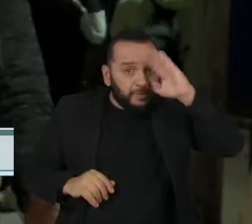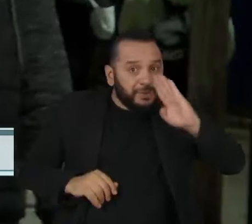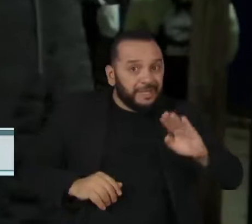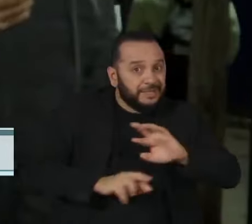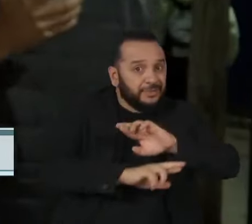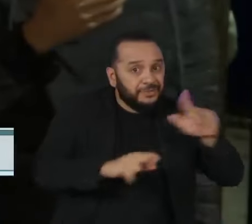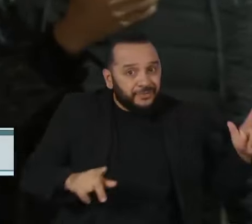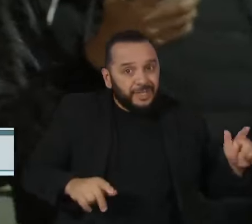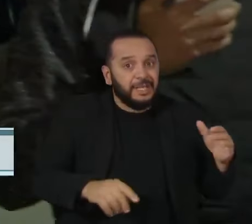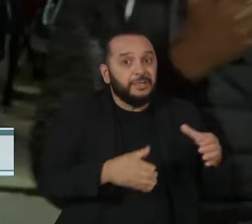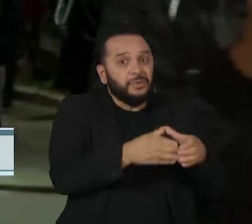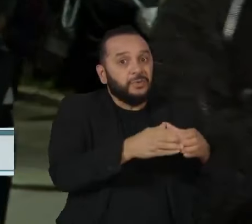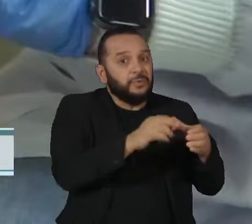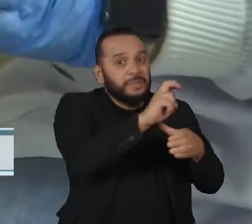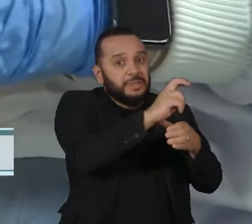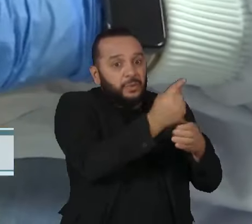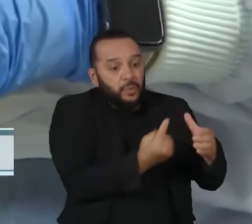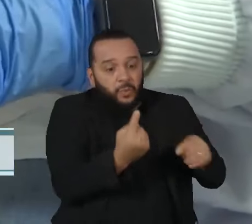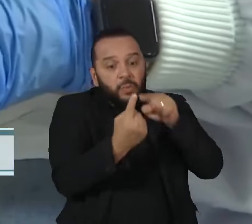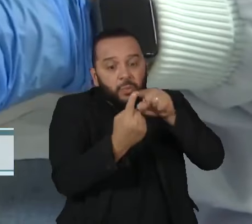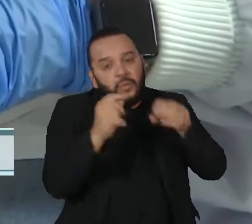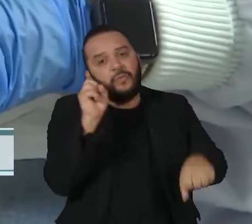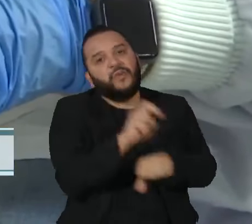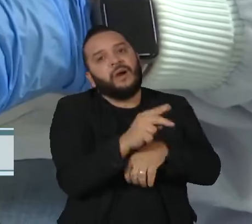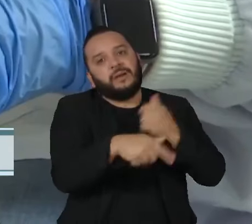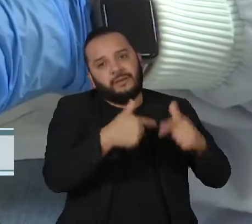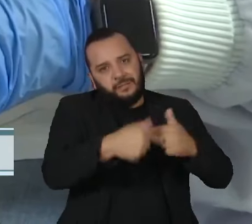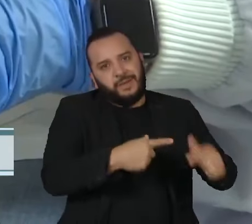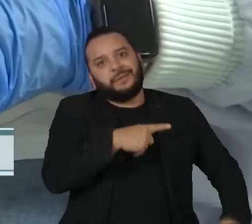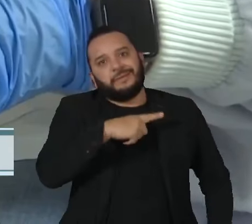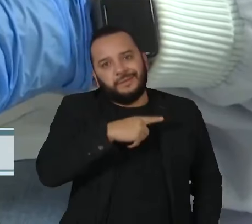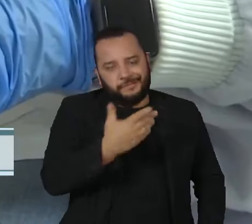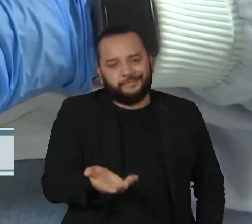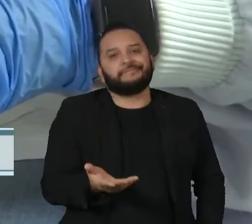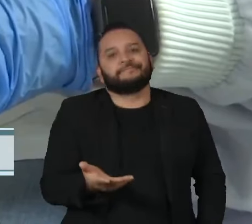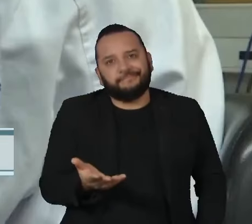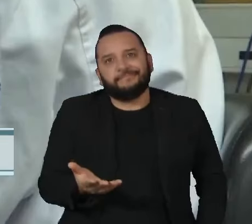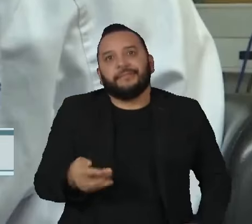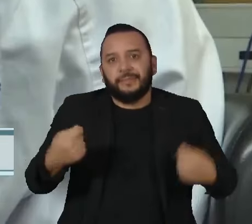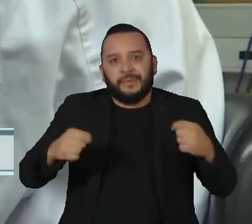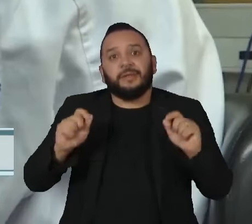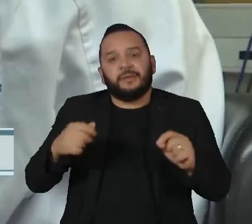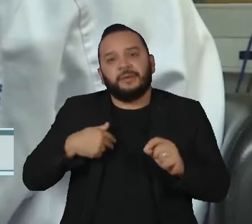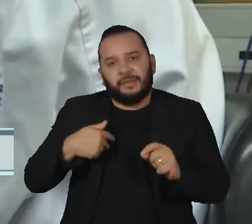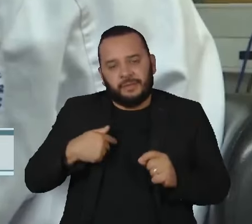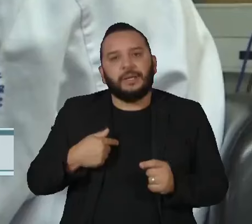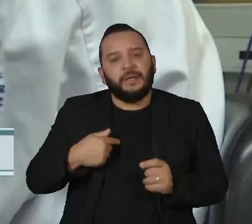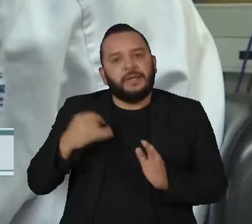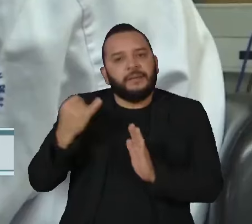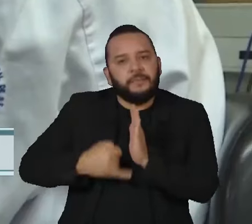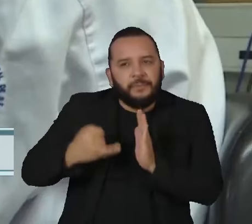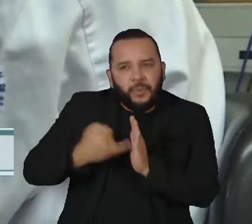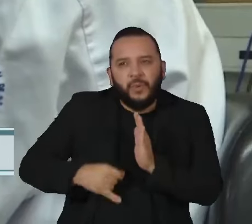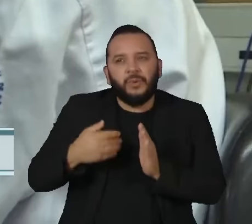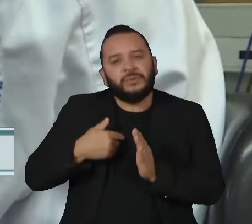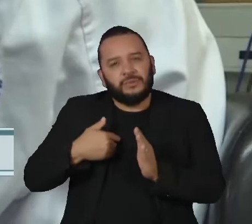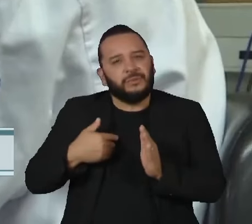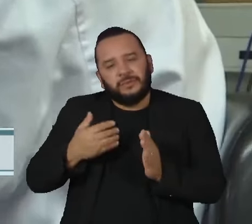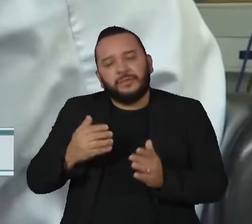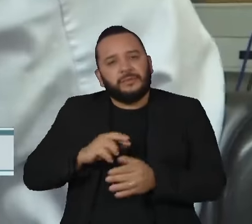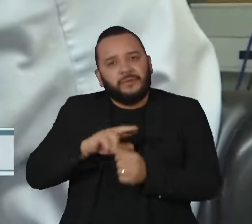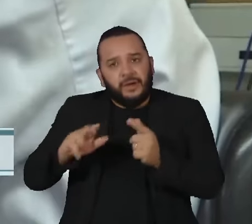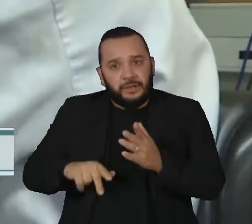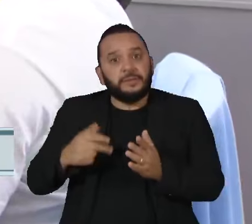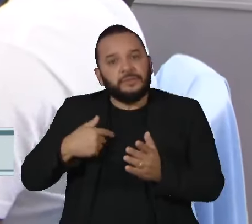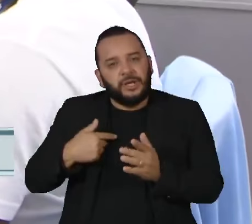está no mercado de trabalho. O especialista sugere reduzir o custo previdenciário na faixa até 24